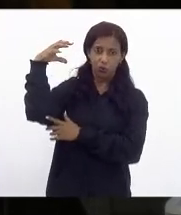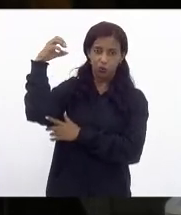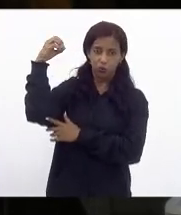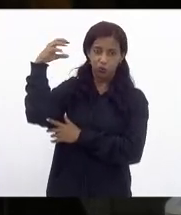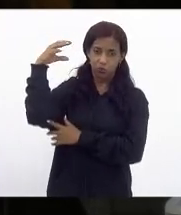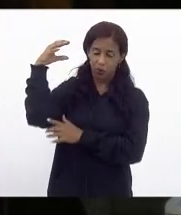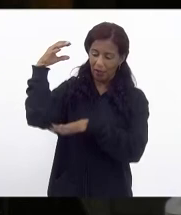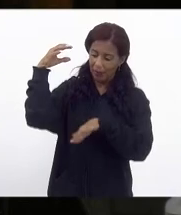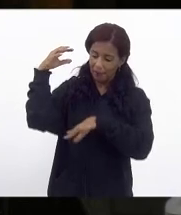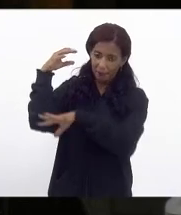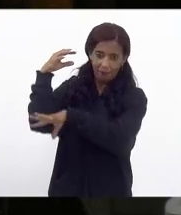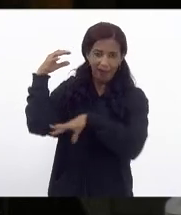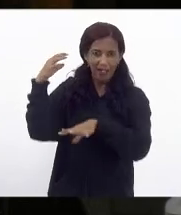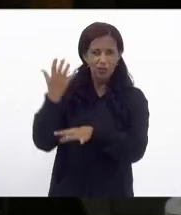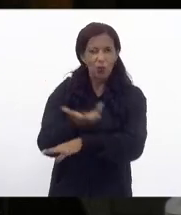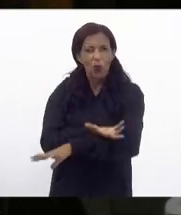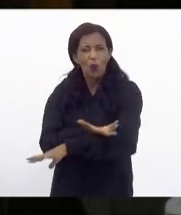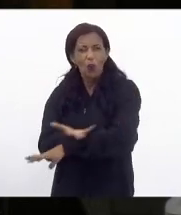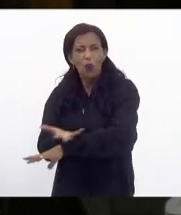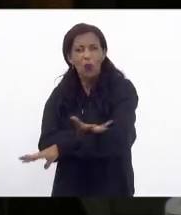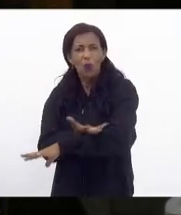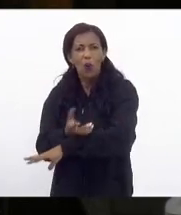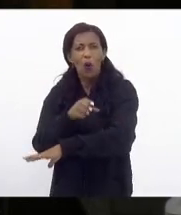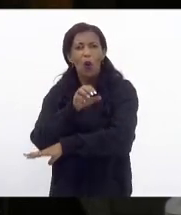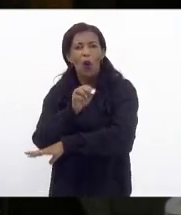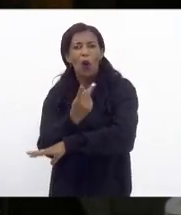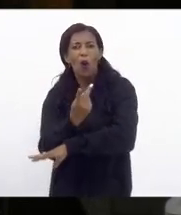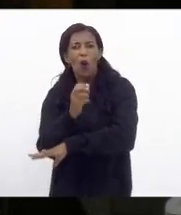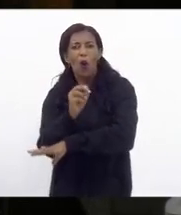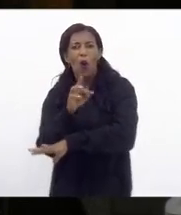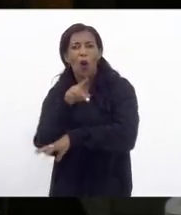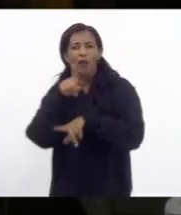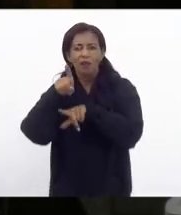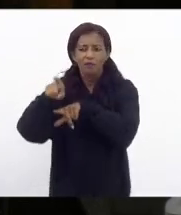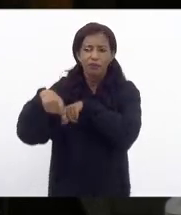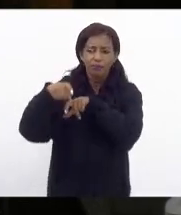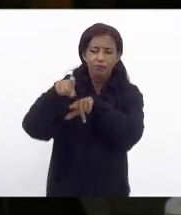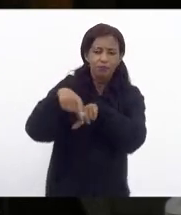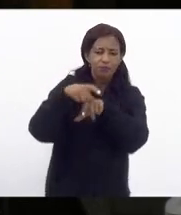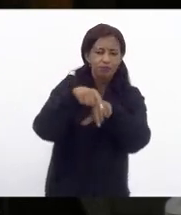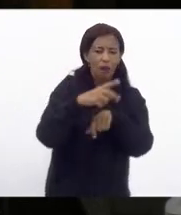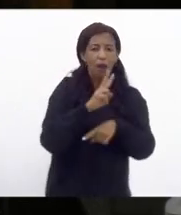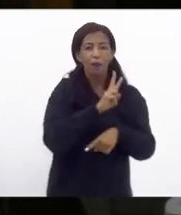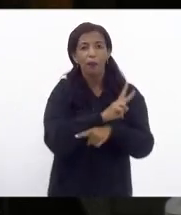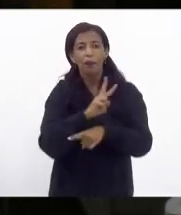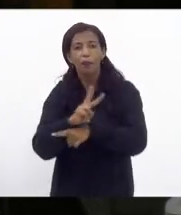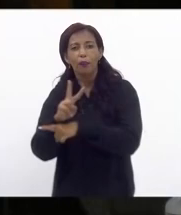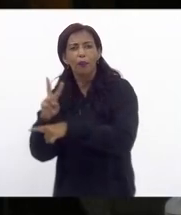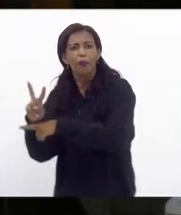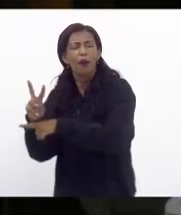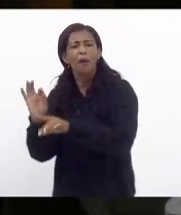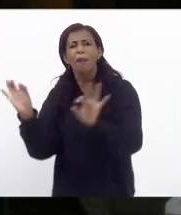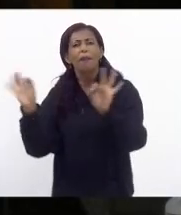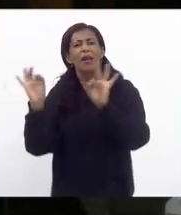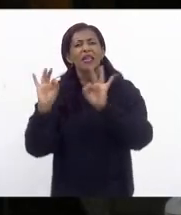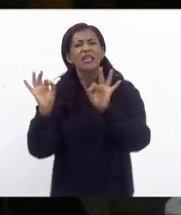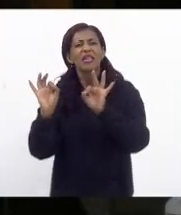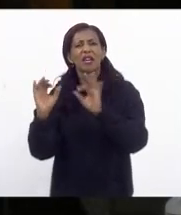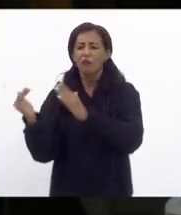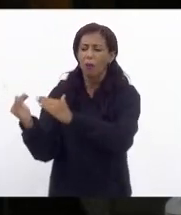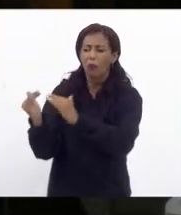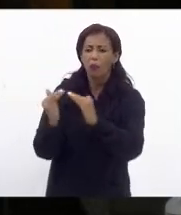hortas comunitárias era uma forma de preservar para que ninguém ocupasse essas faixas